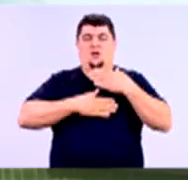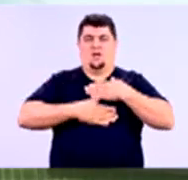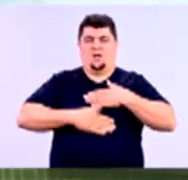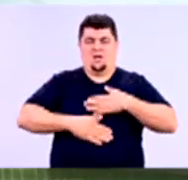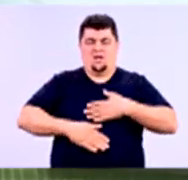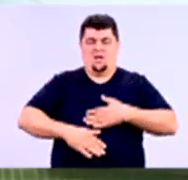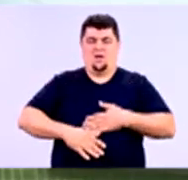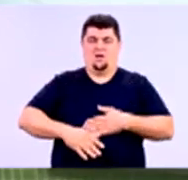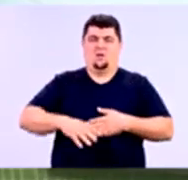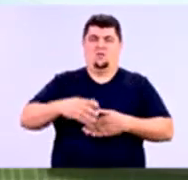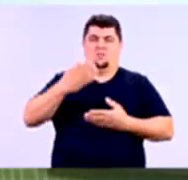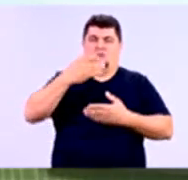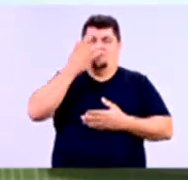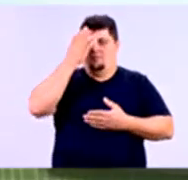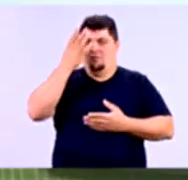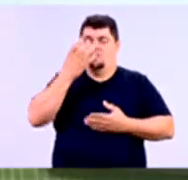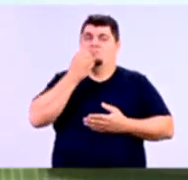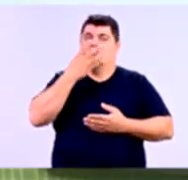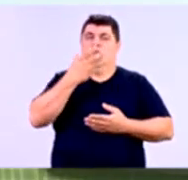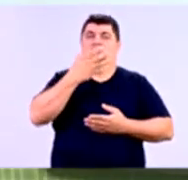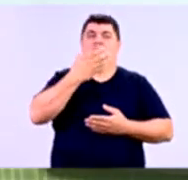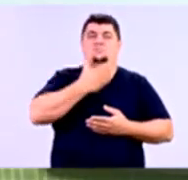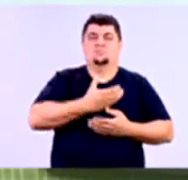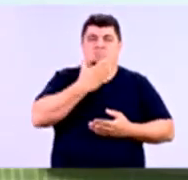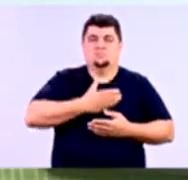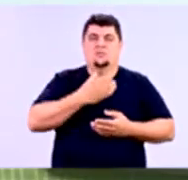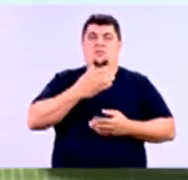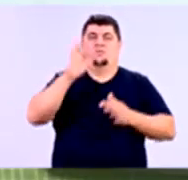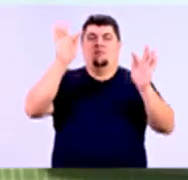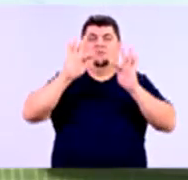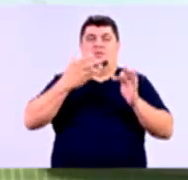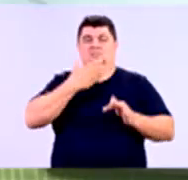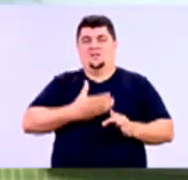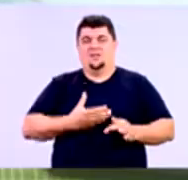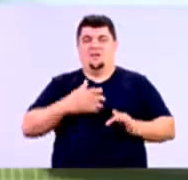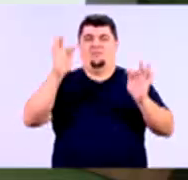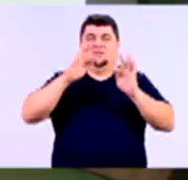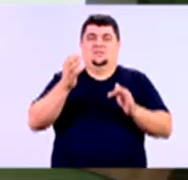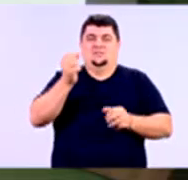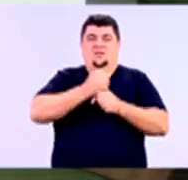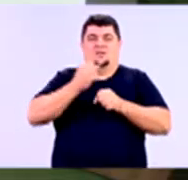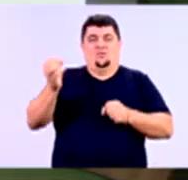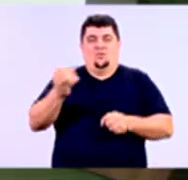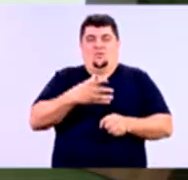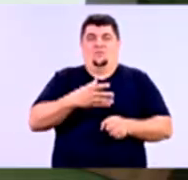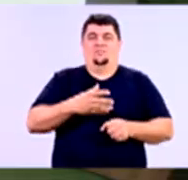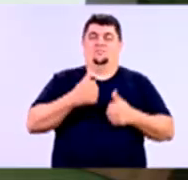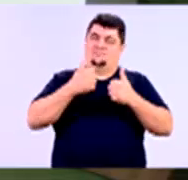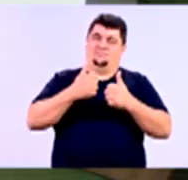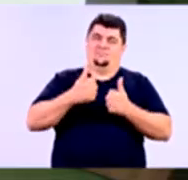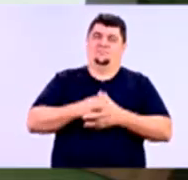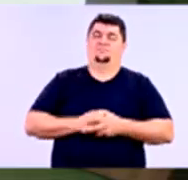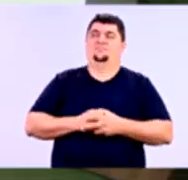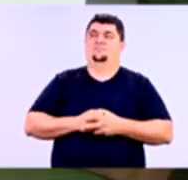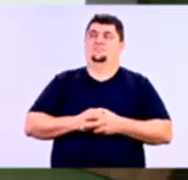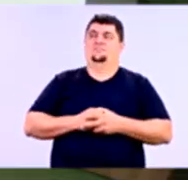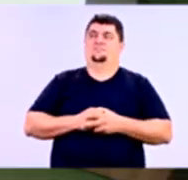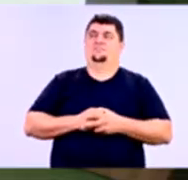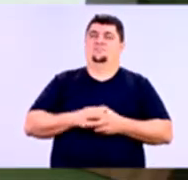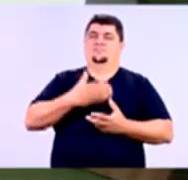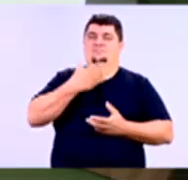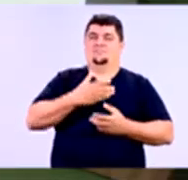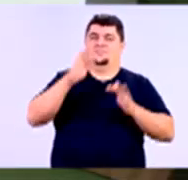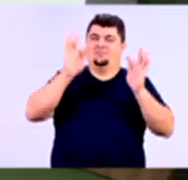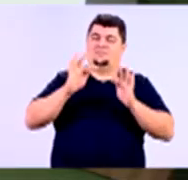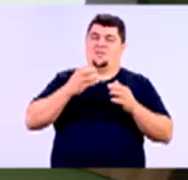tranquila. Bom final de ano para todo mundo. Feliz Natal, feliz Ano Novo. É isso, professor. Feliz Natal para todo mundo.